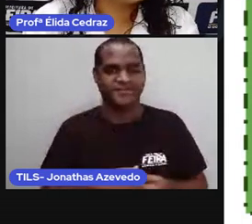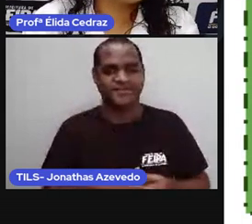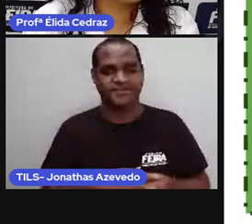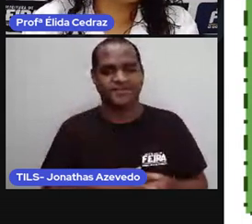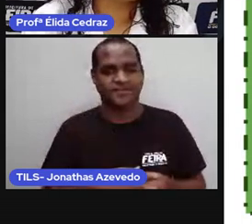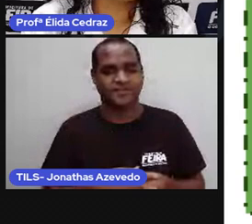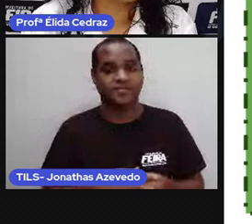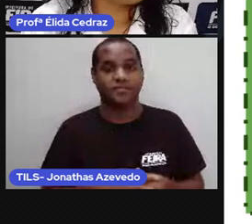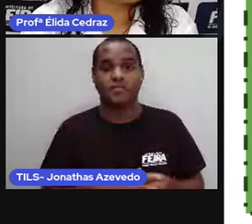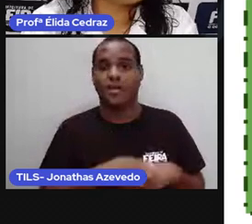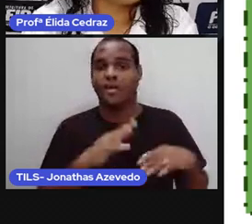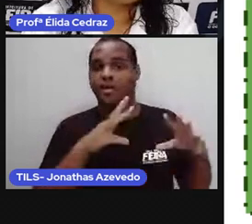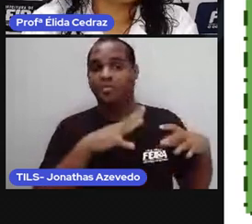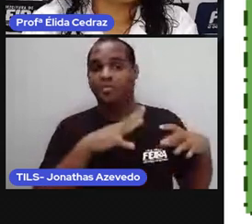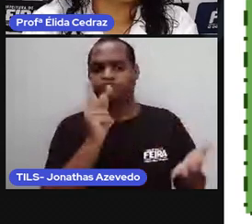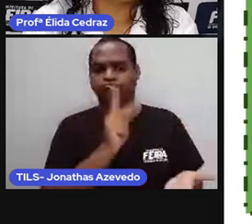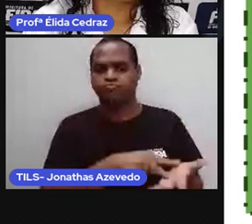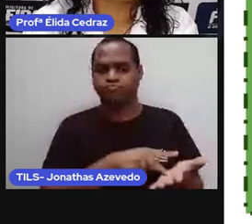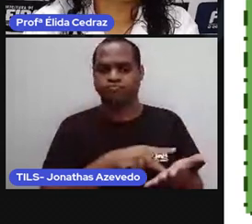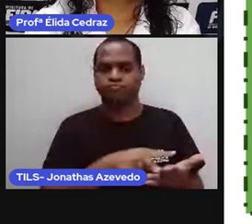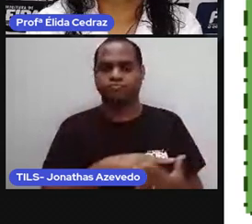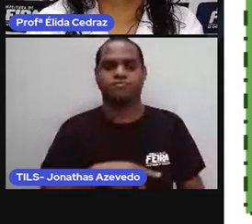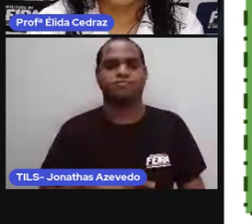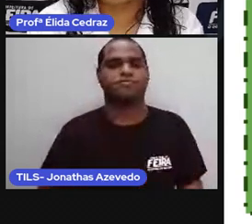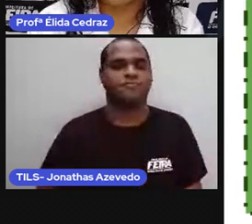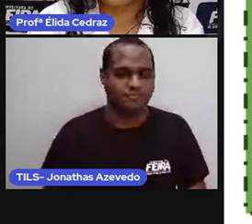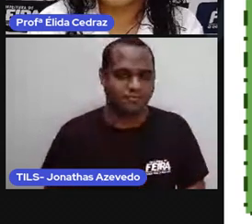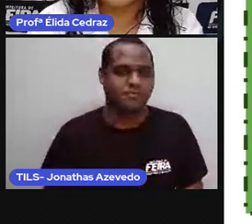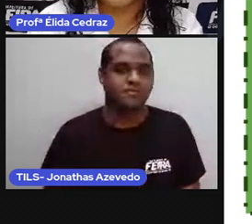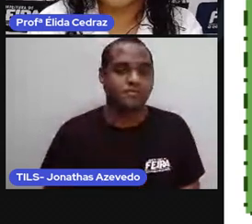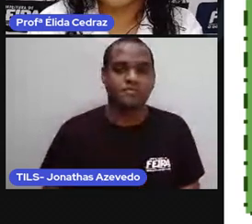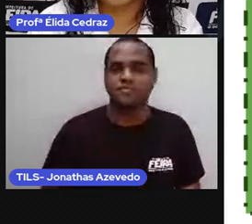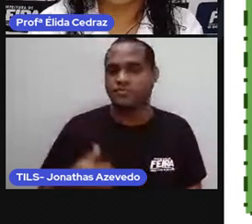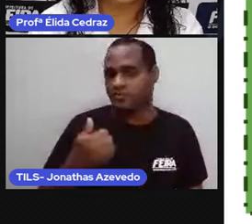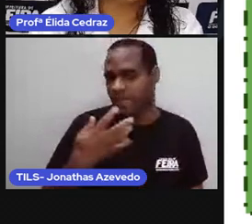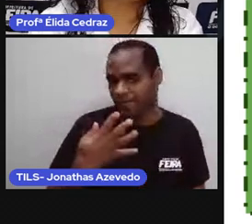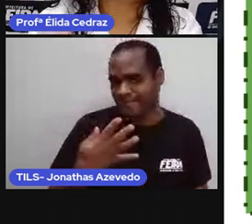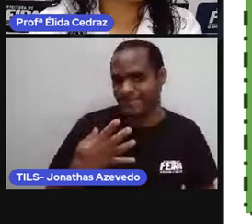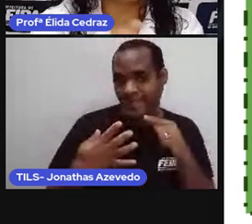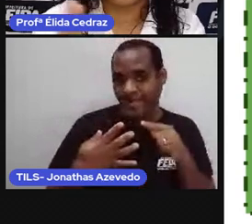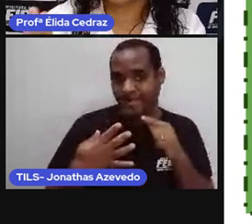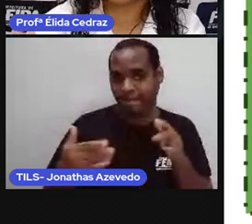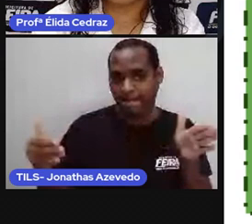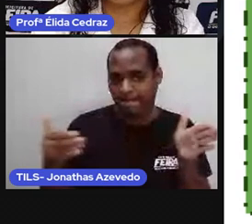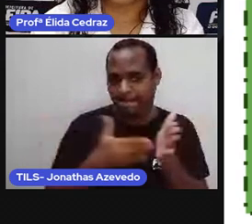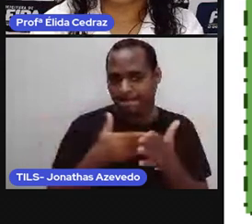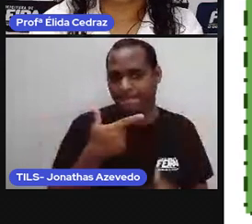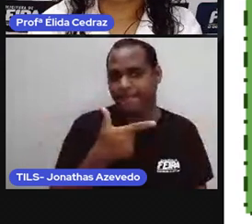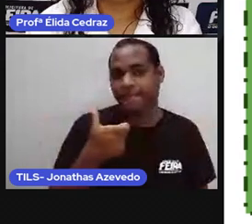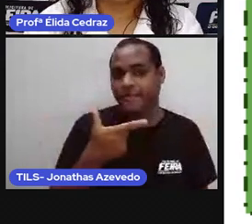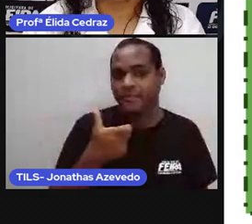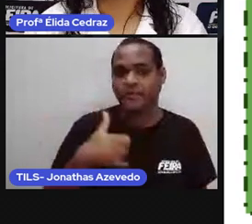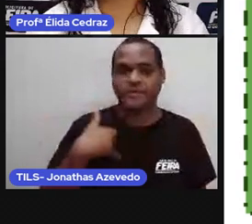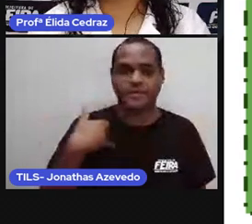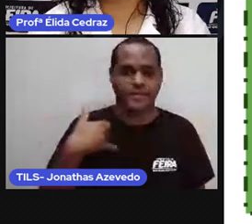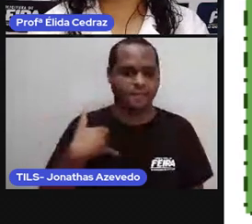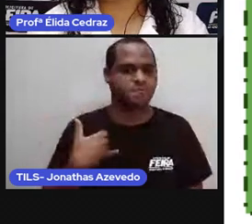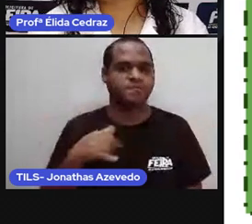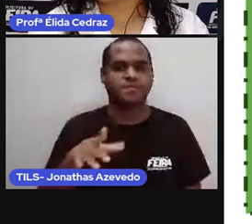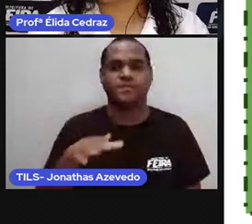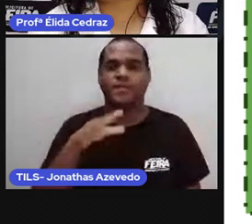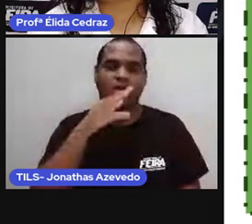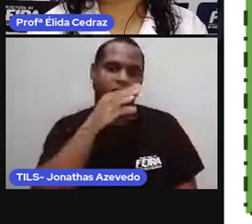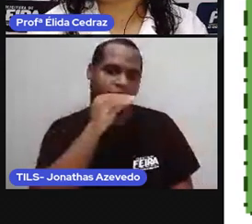E o mundo é verdadeiro. A partir dos quatorze anos, de quatorze a vinte e um, os